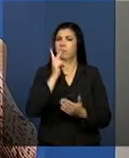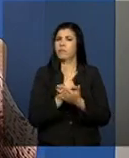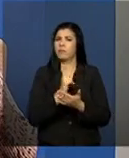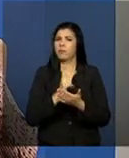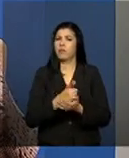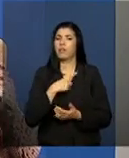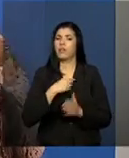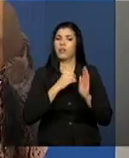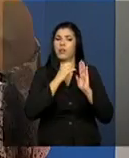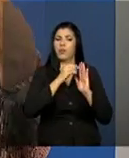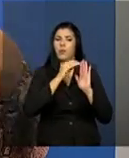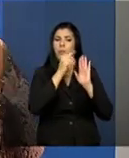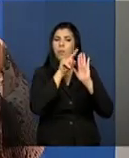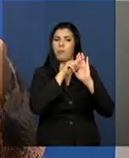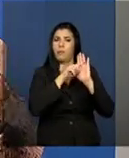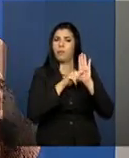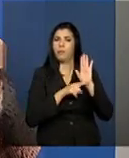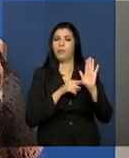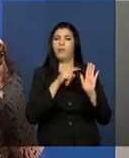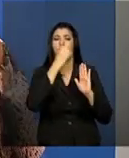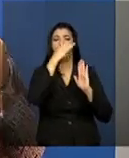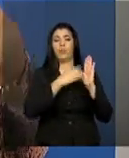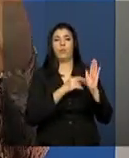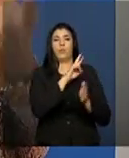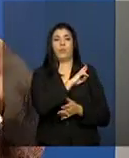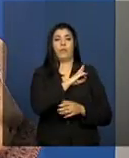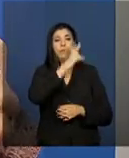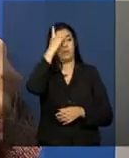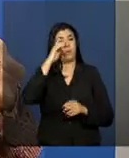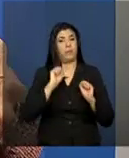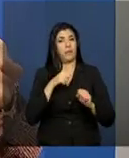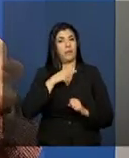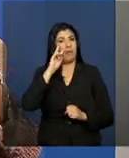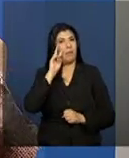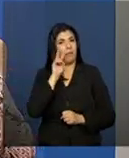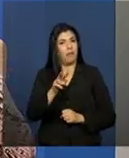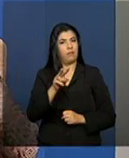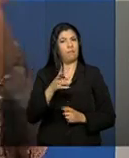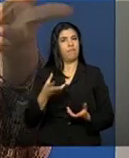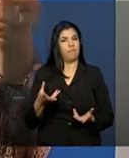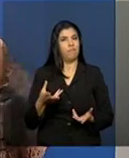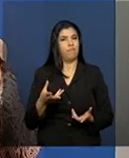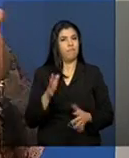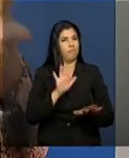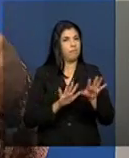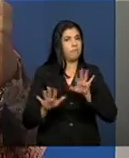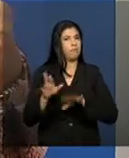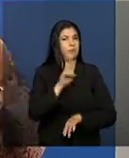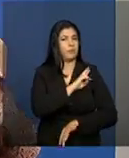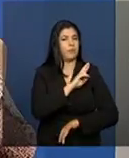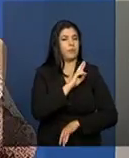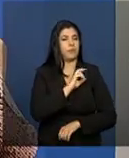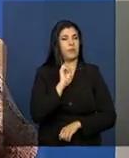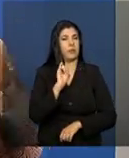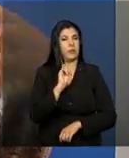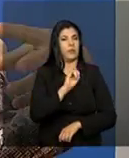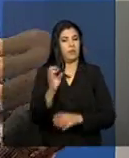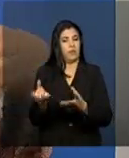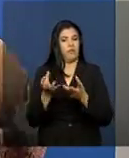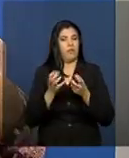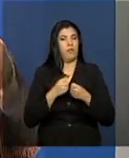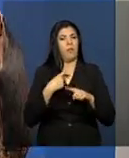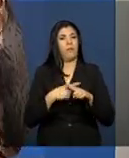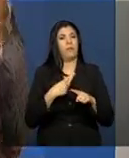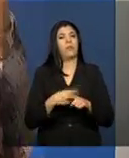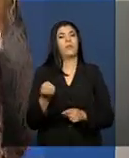termo de responsabilidade, para que as pessoas prestem mais atenção, né, na responsabilidade que você está assumindo. Afinal de